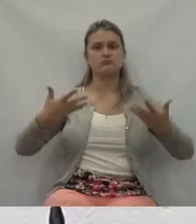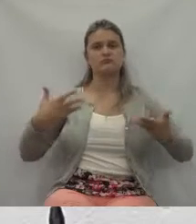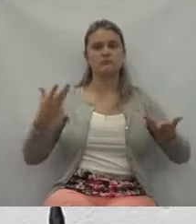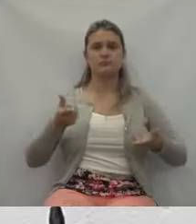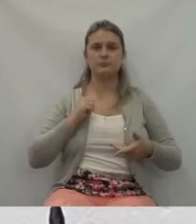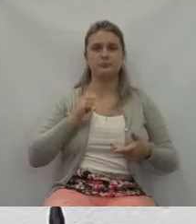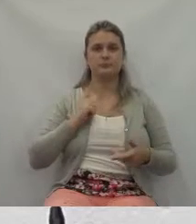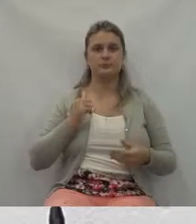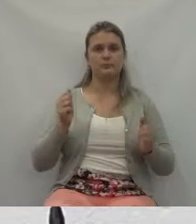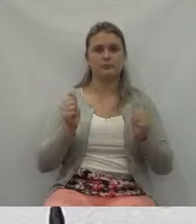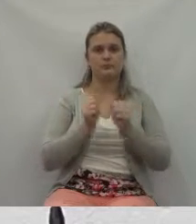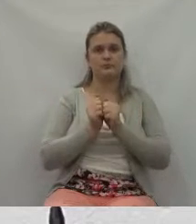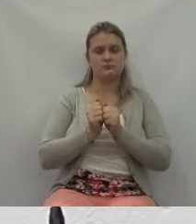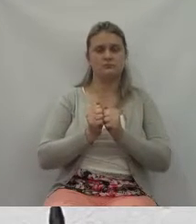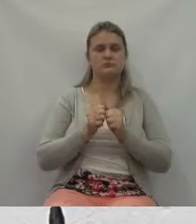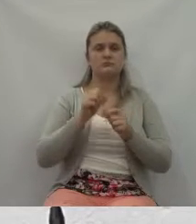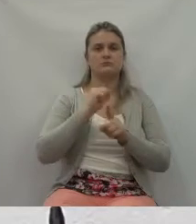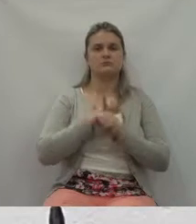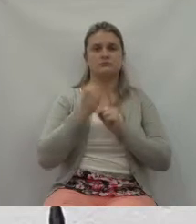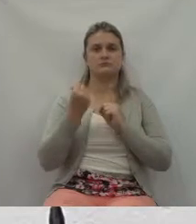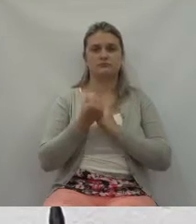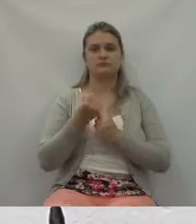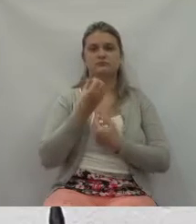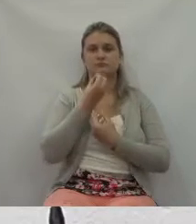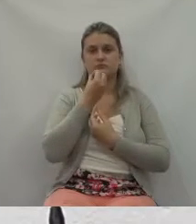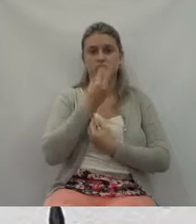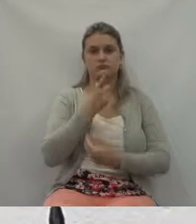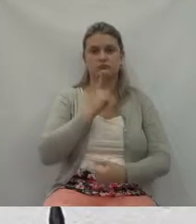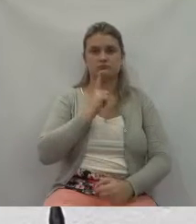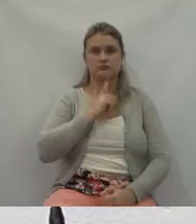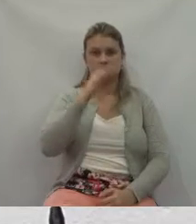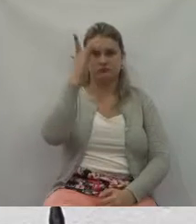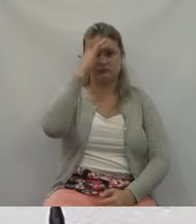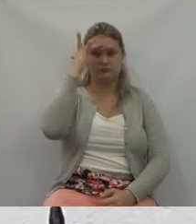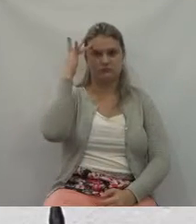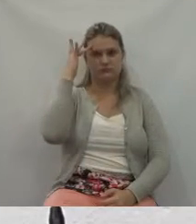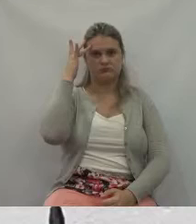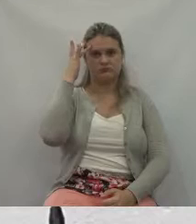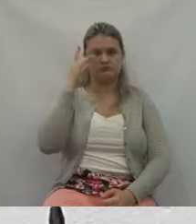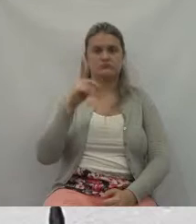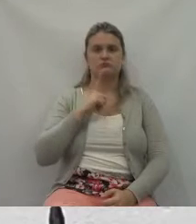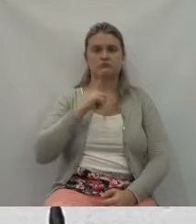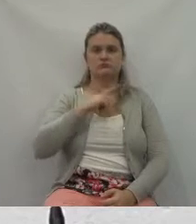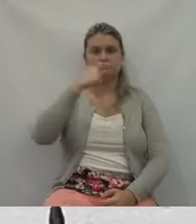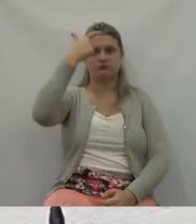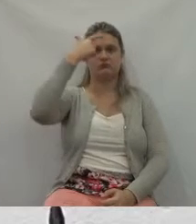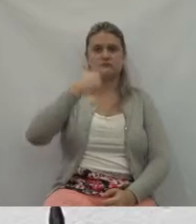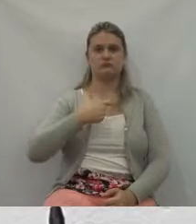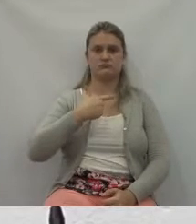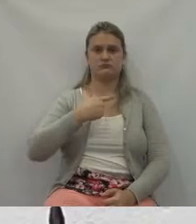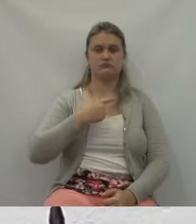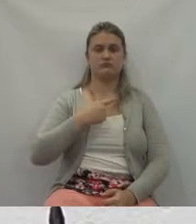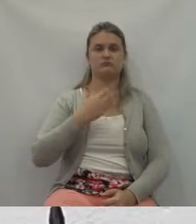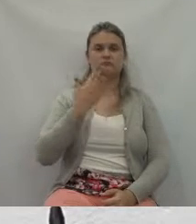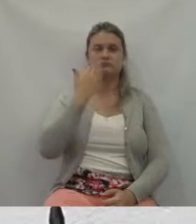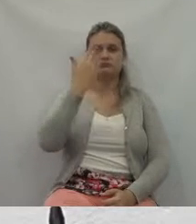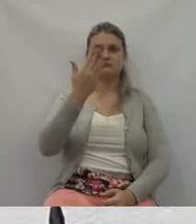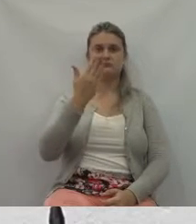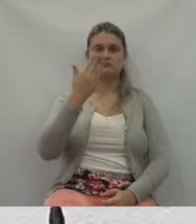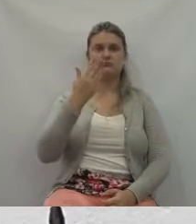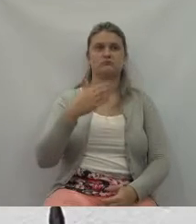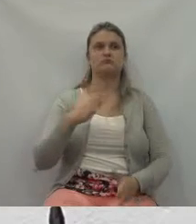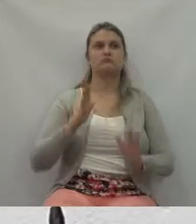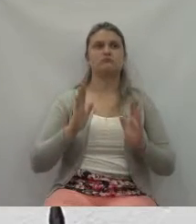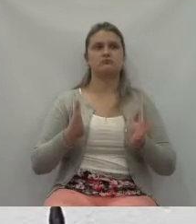Então, que bom que nós temos pessoas com esse perfil à frente das nossas instituições. Agora, é claro que não é